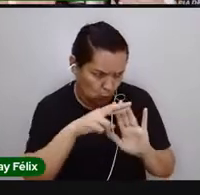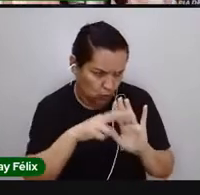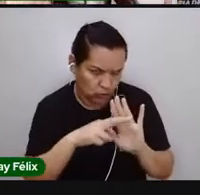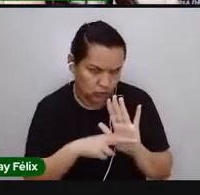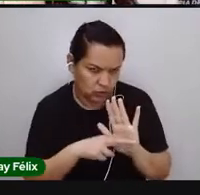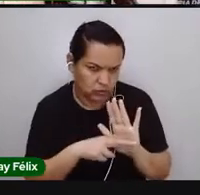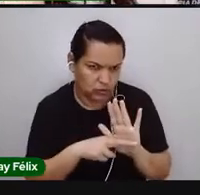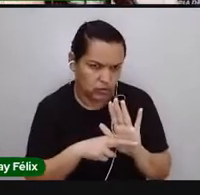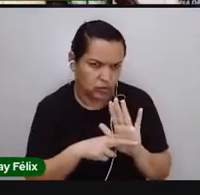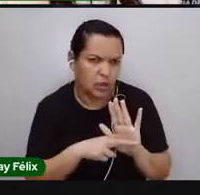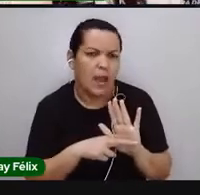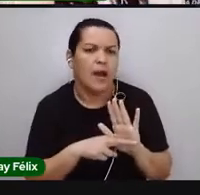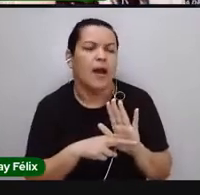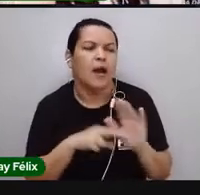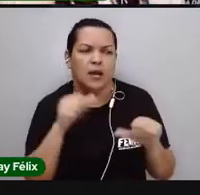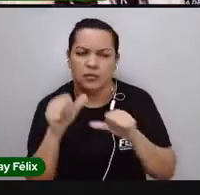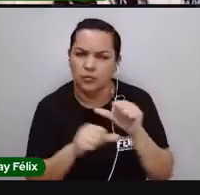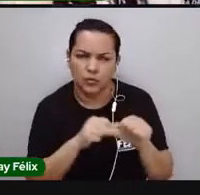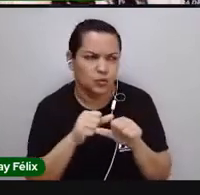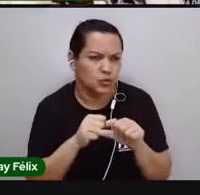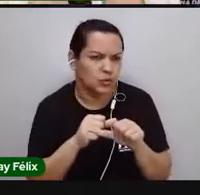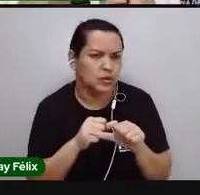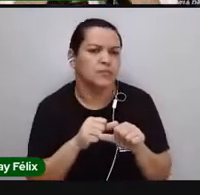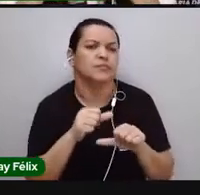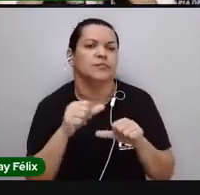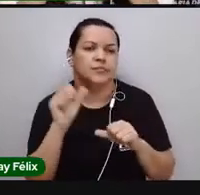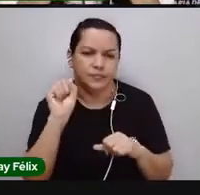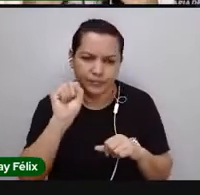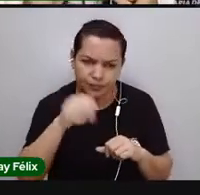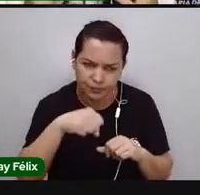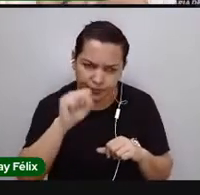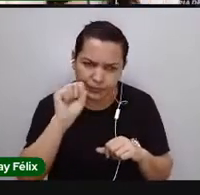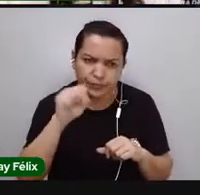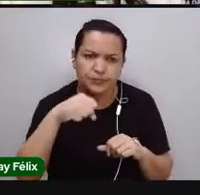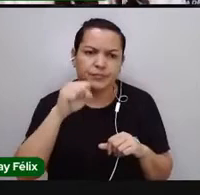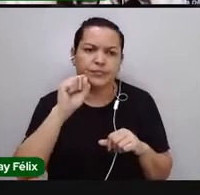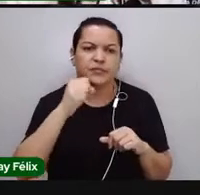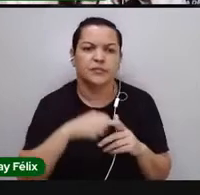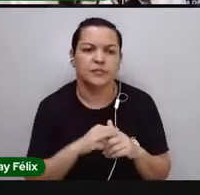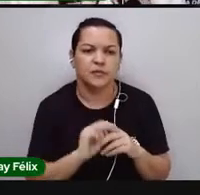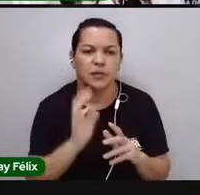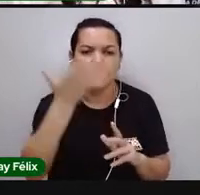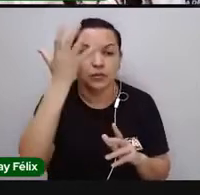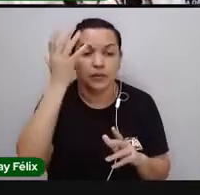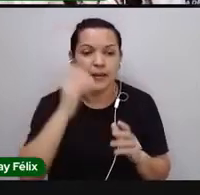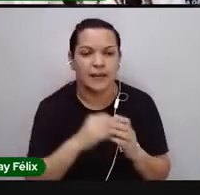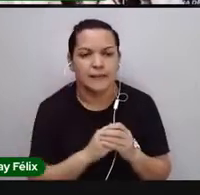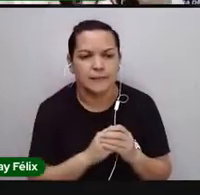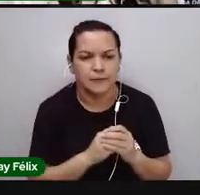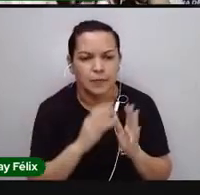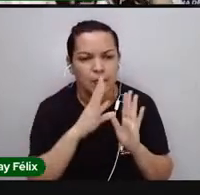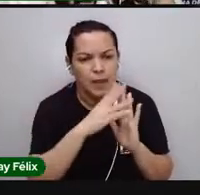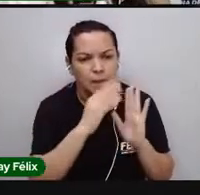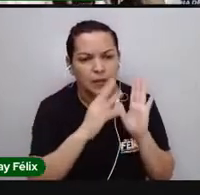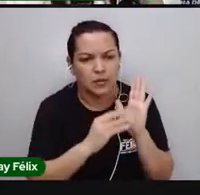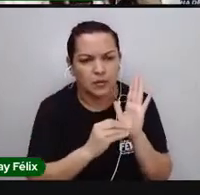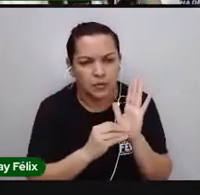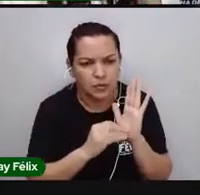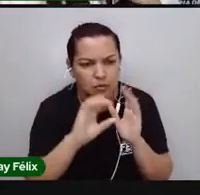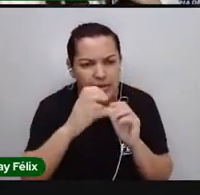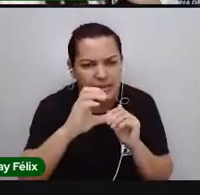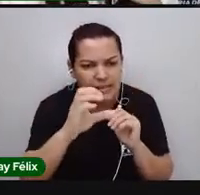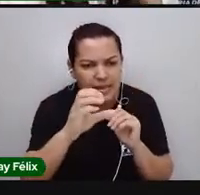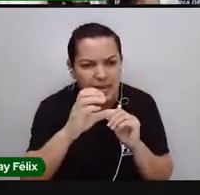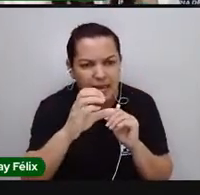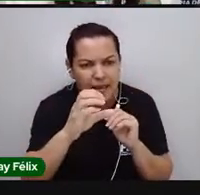Muda o passo a passo? Muda, não é? Então, o que acontece? A metodologia na ciência segue esse mesmo